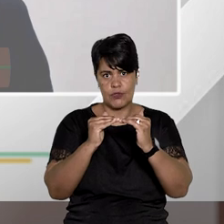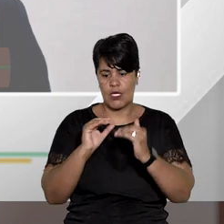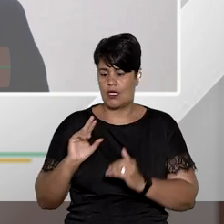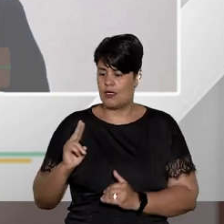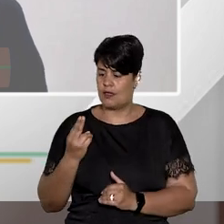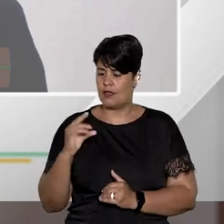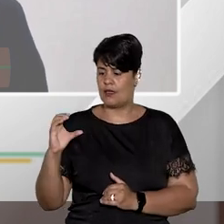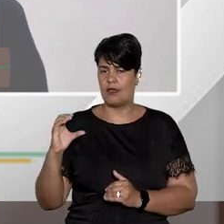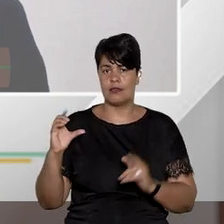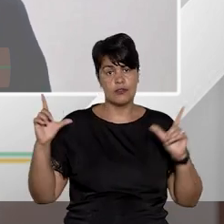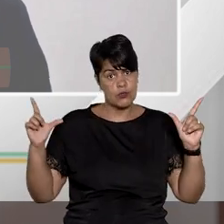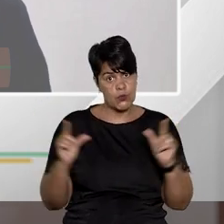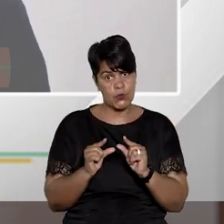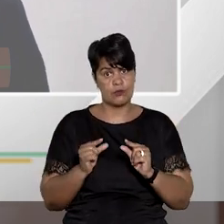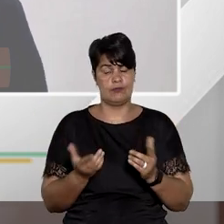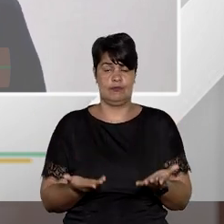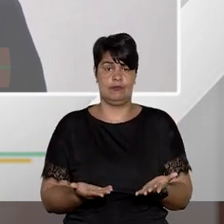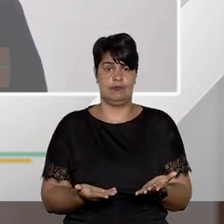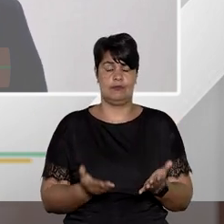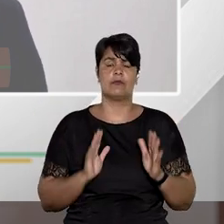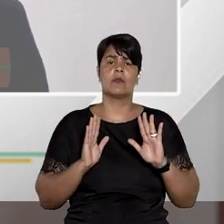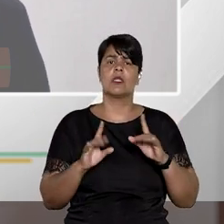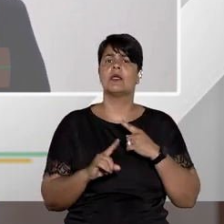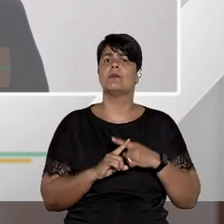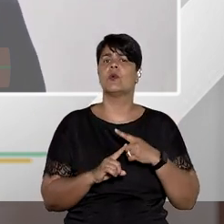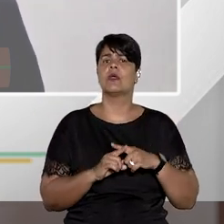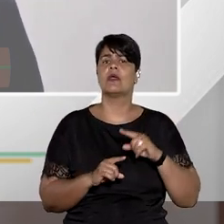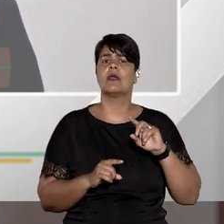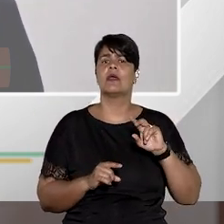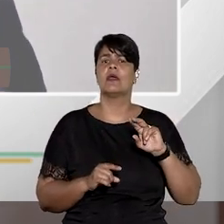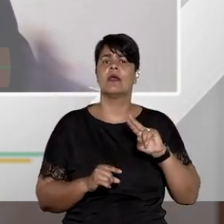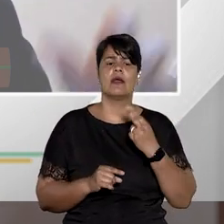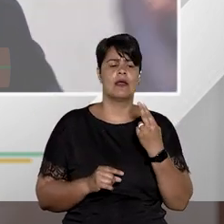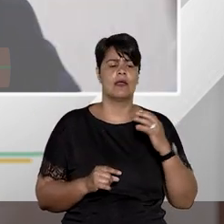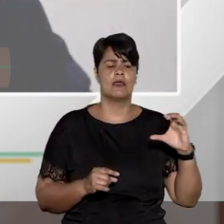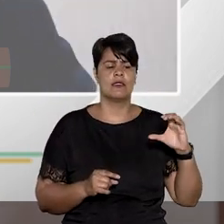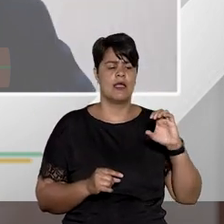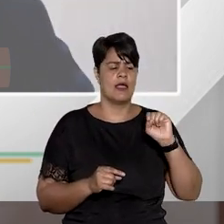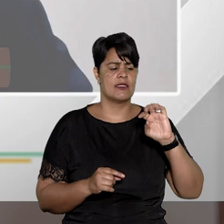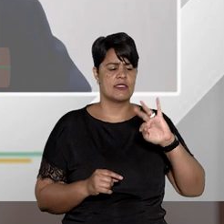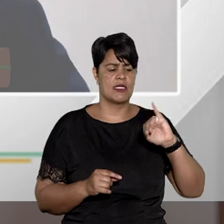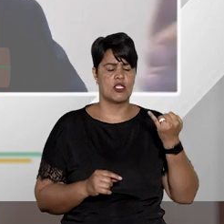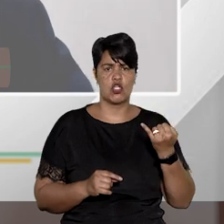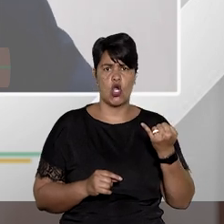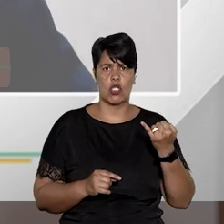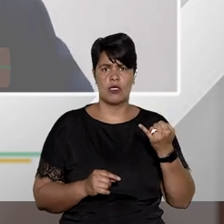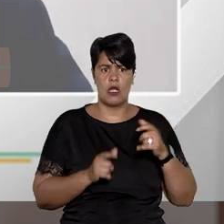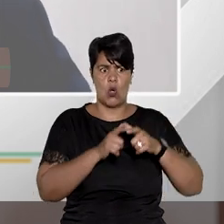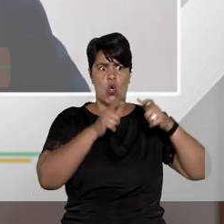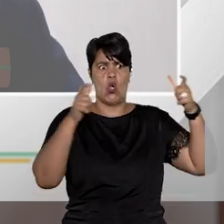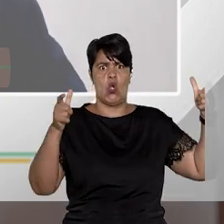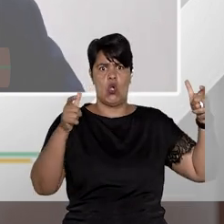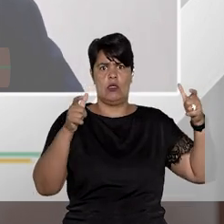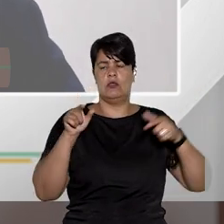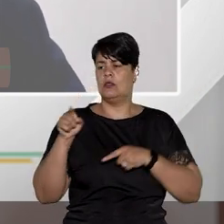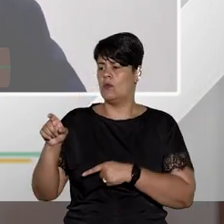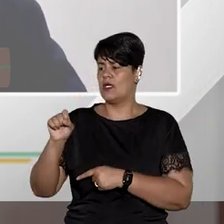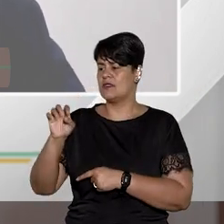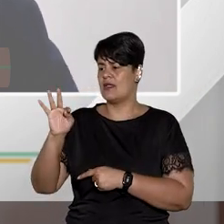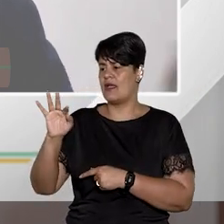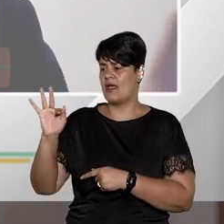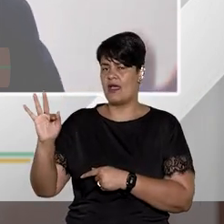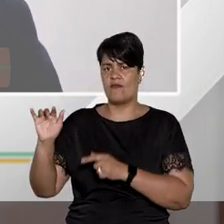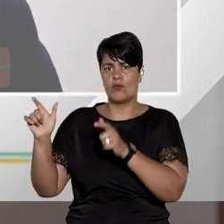corpus por que que tem tão mais habeas corpus no STJ do que no supremo tribunal em 130 anos de história